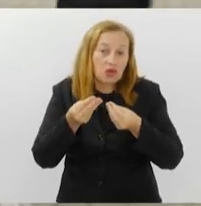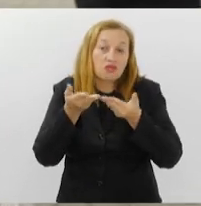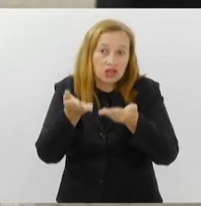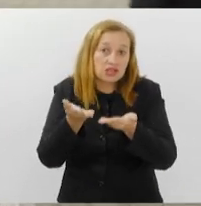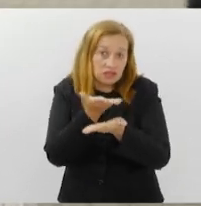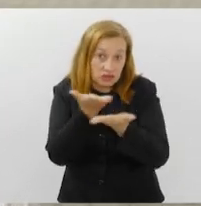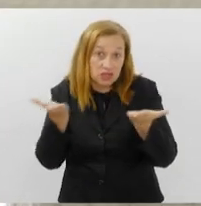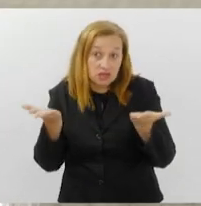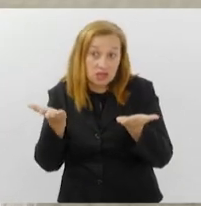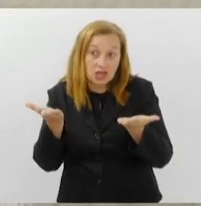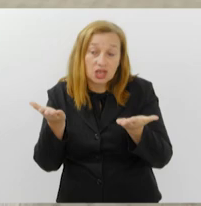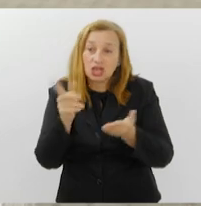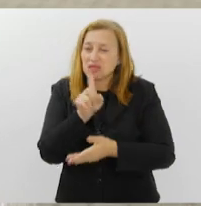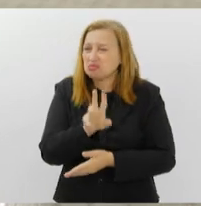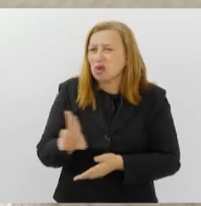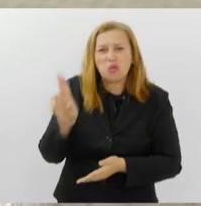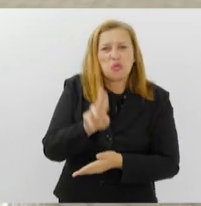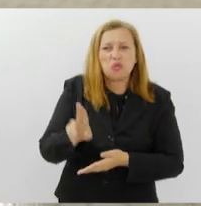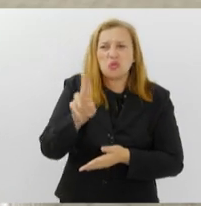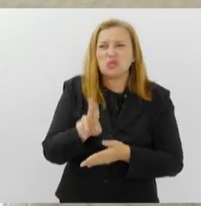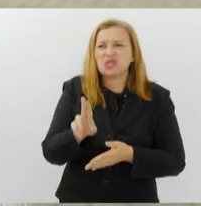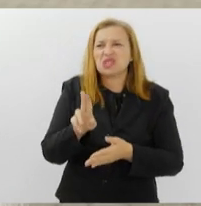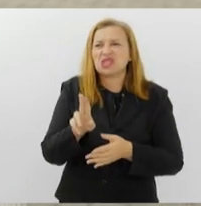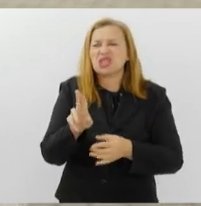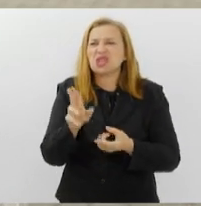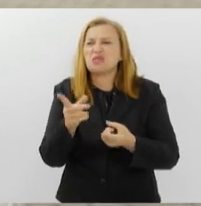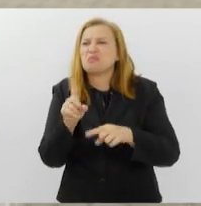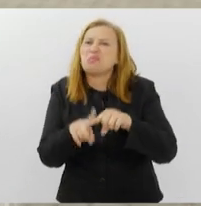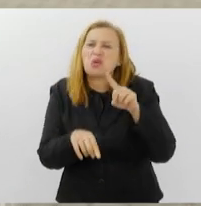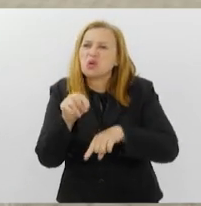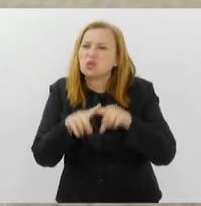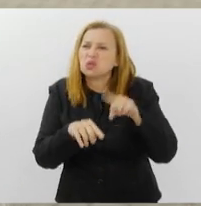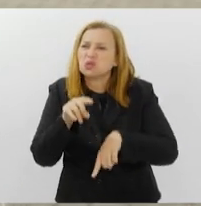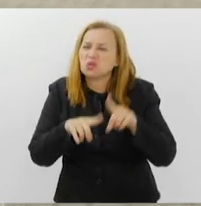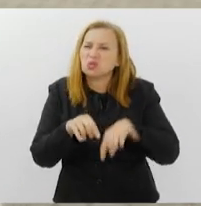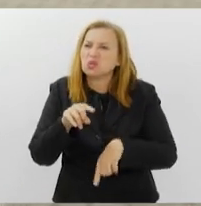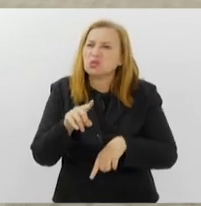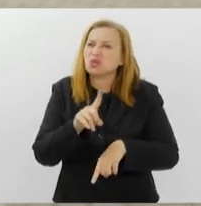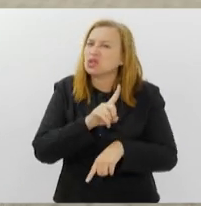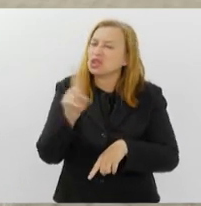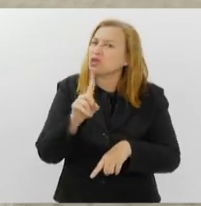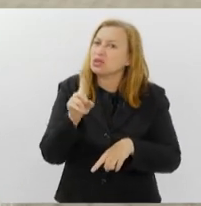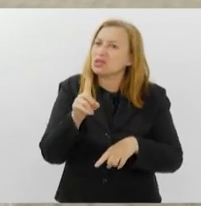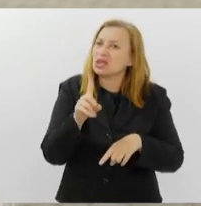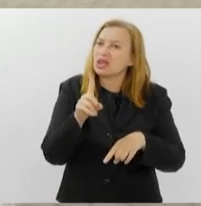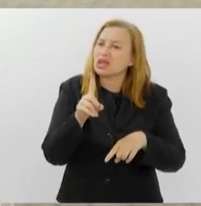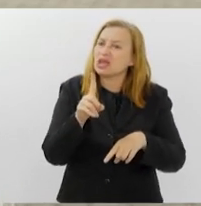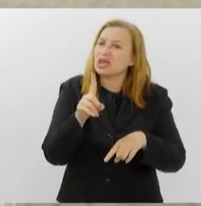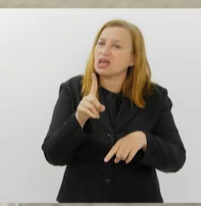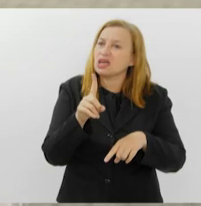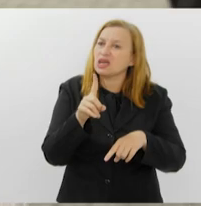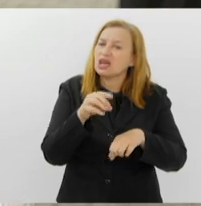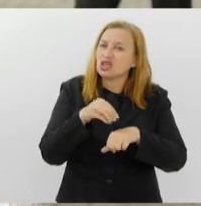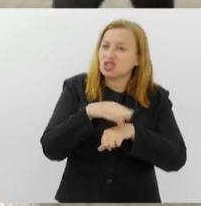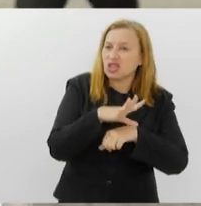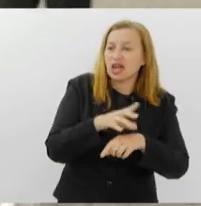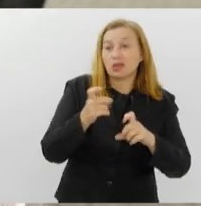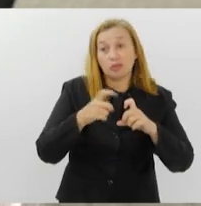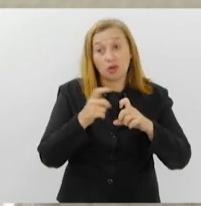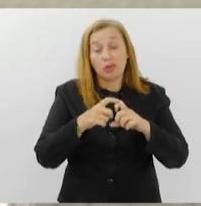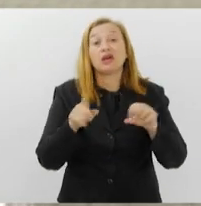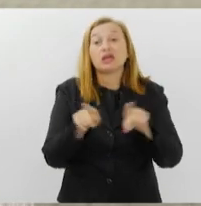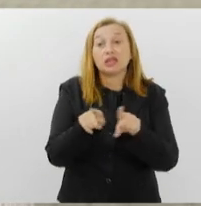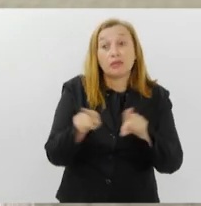utilize medicamentos que não são prescritos e também muito cuidado sobre